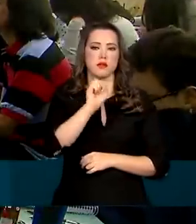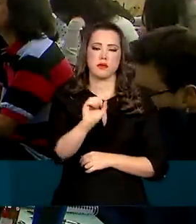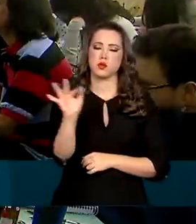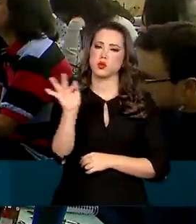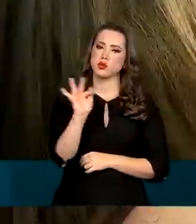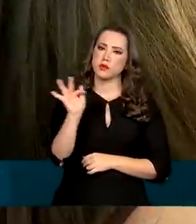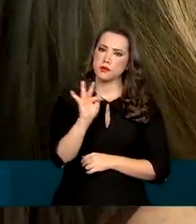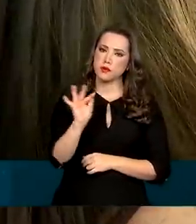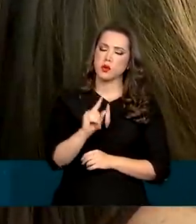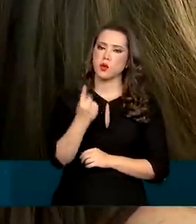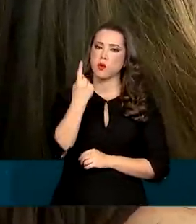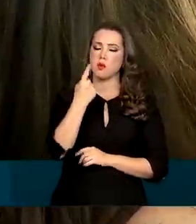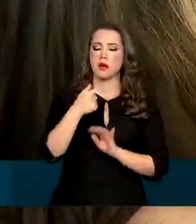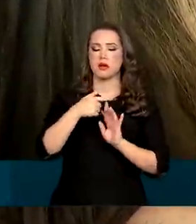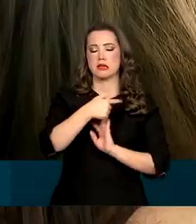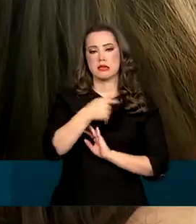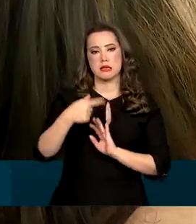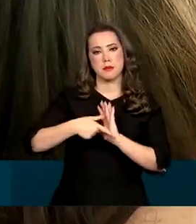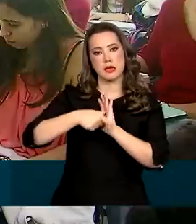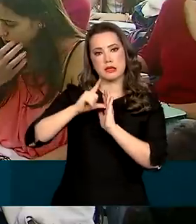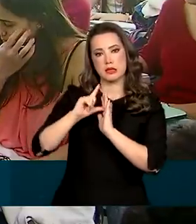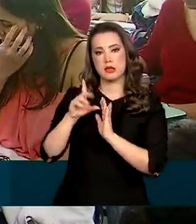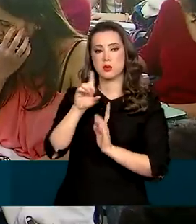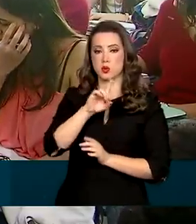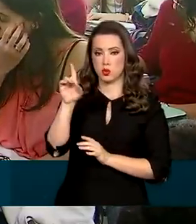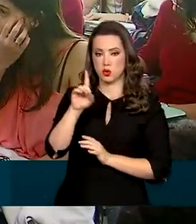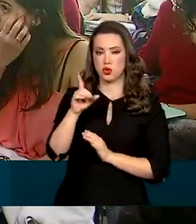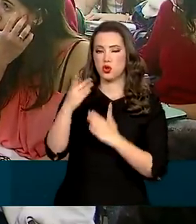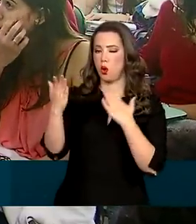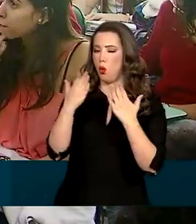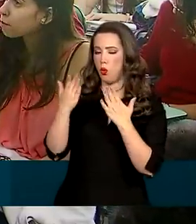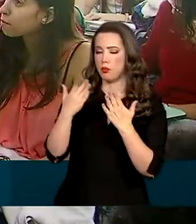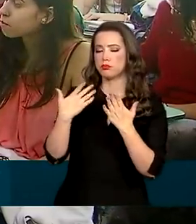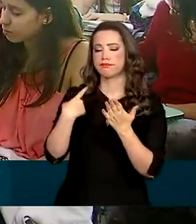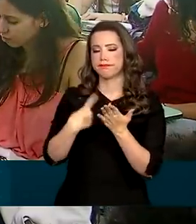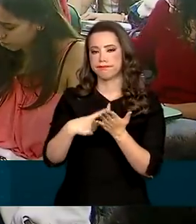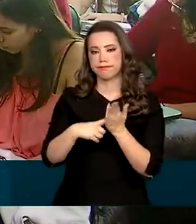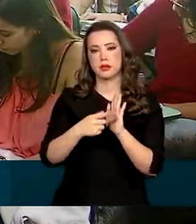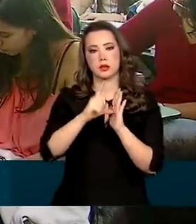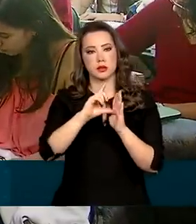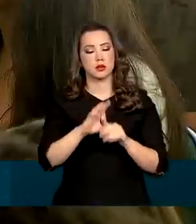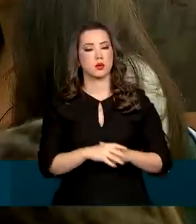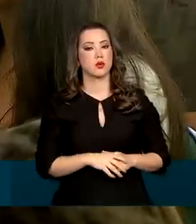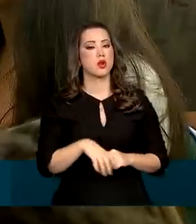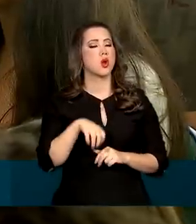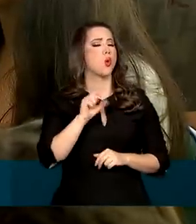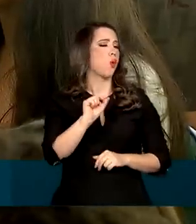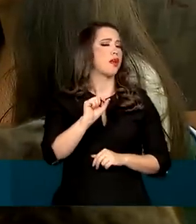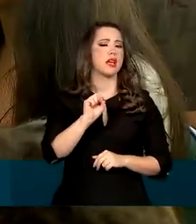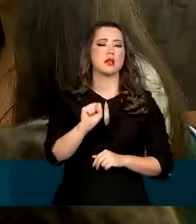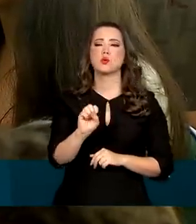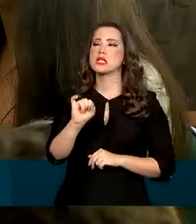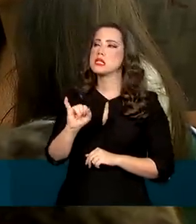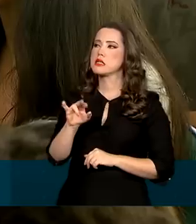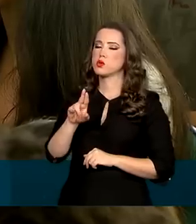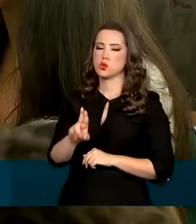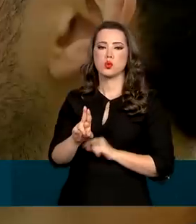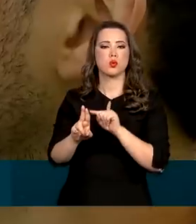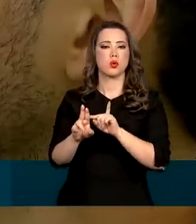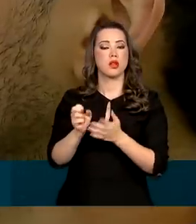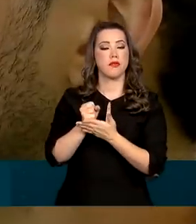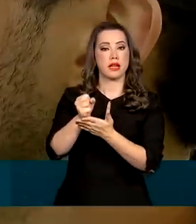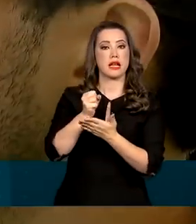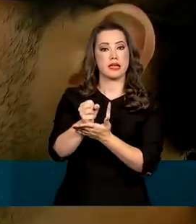fevereiro, uma semana antes da data prevista. O Sisu oferece vagas em instituições públicas de ensino superior em todo o país.